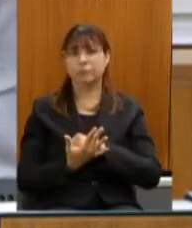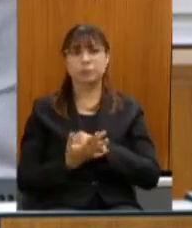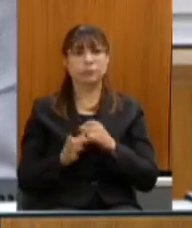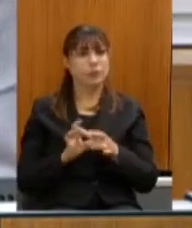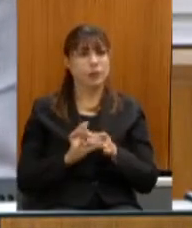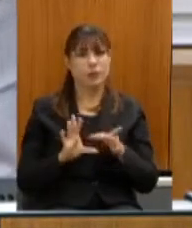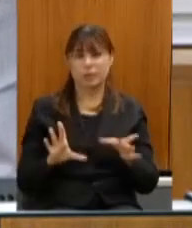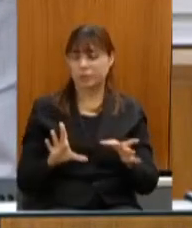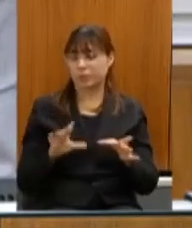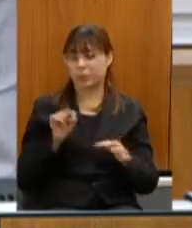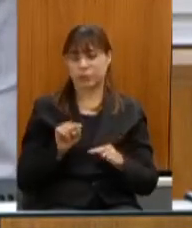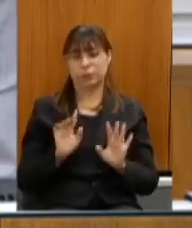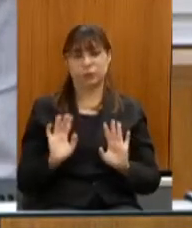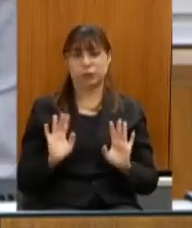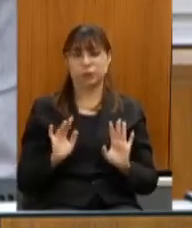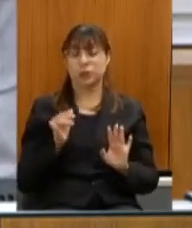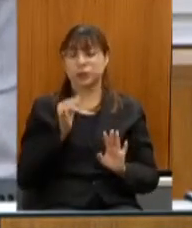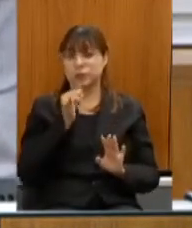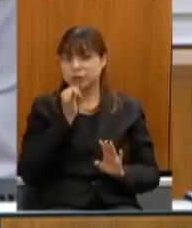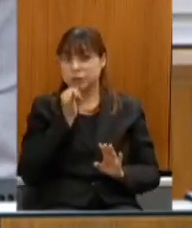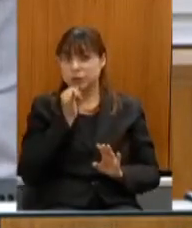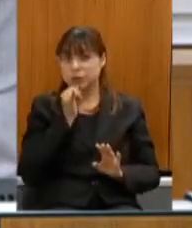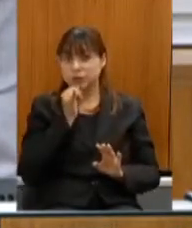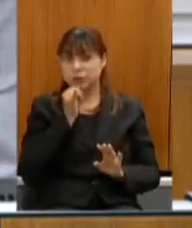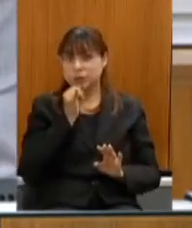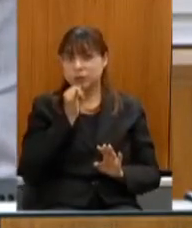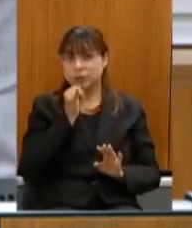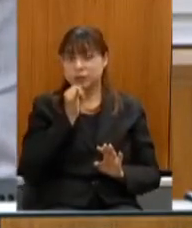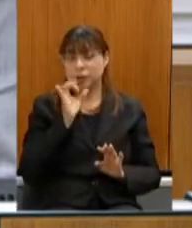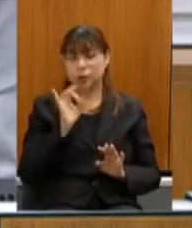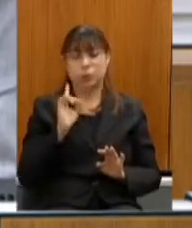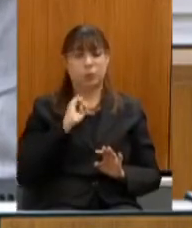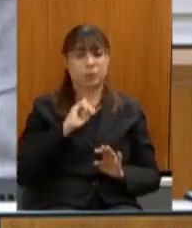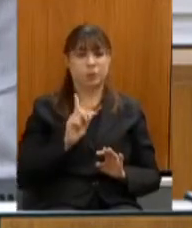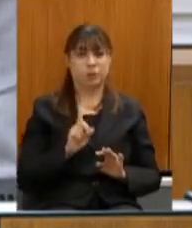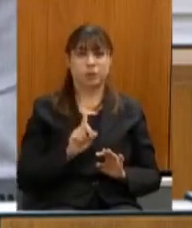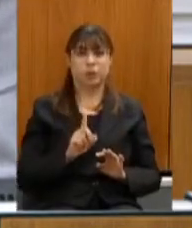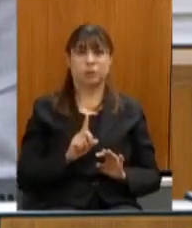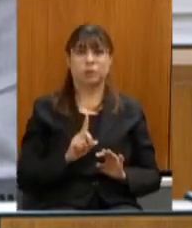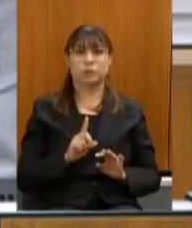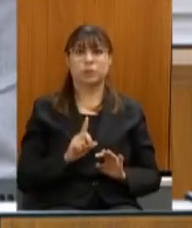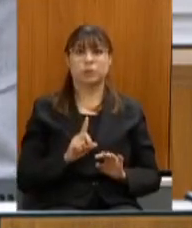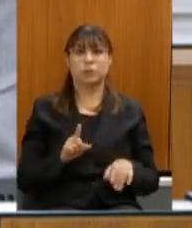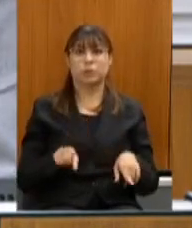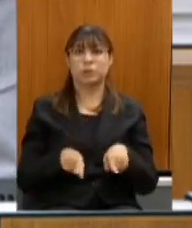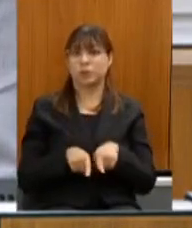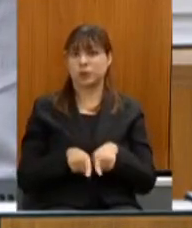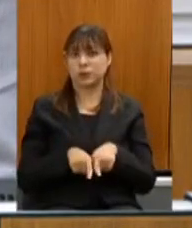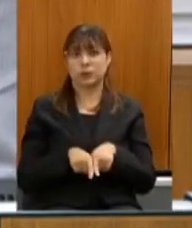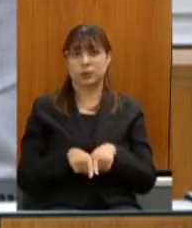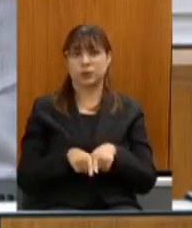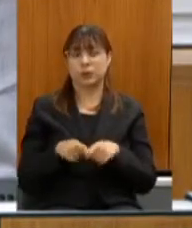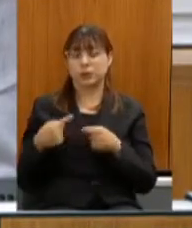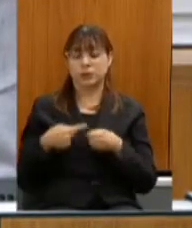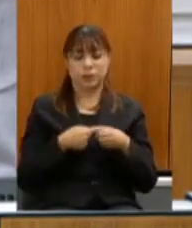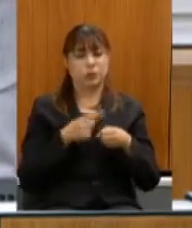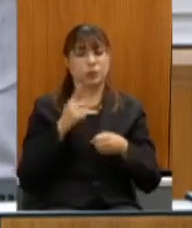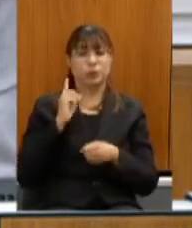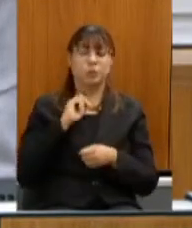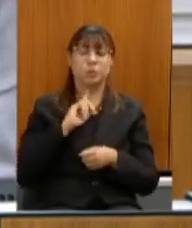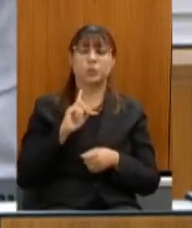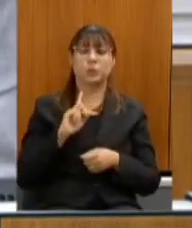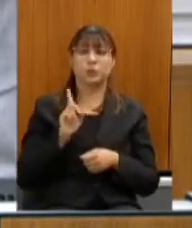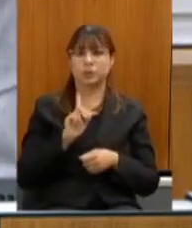liberação nesse sentido infelizmente e isso não só em Minas não só nos municípios de Minas mas em todo o país